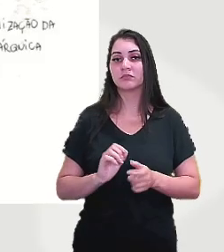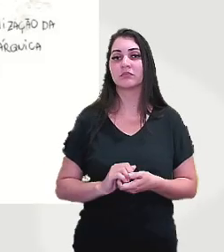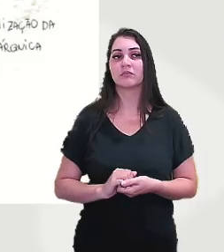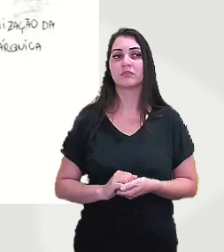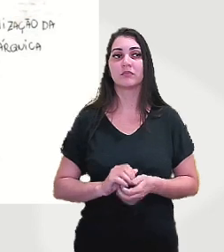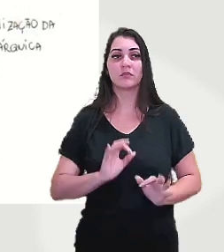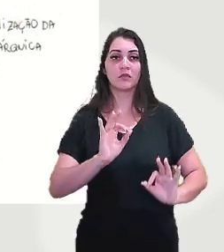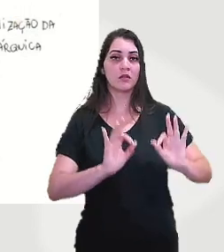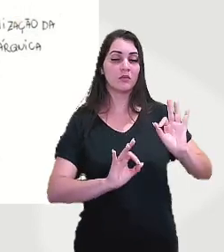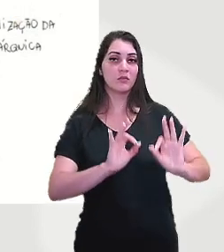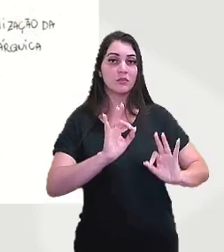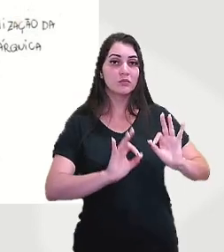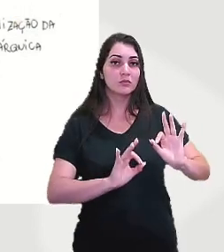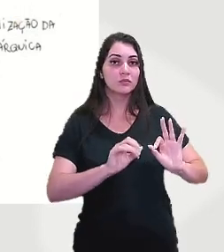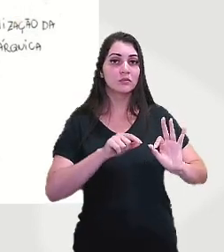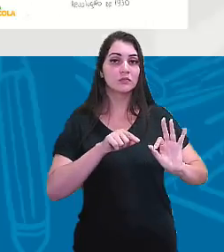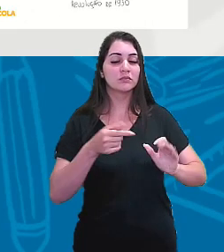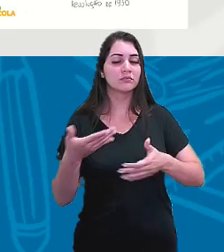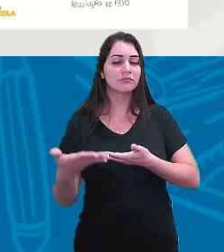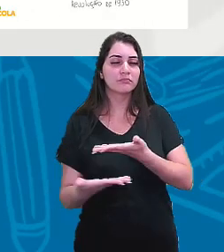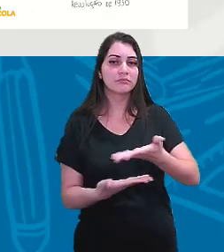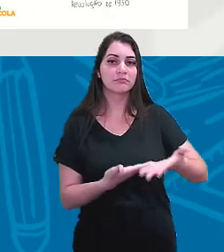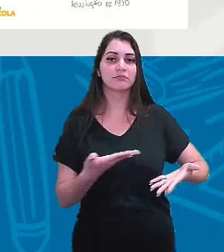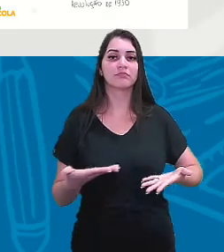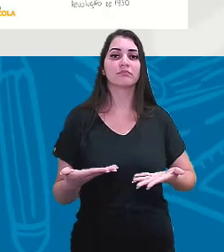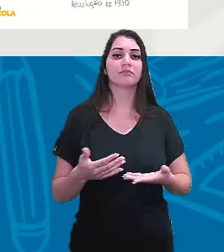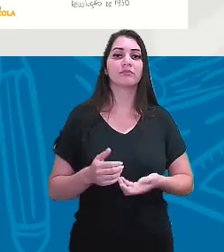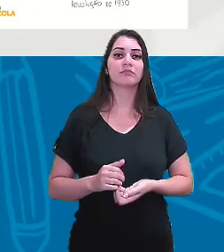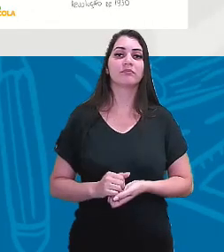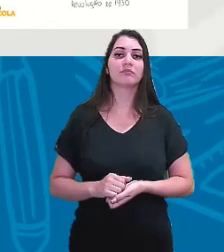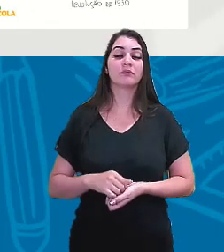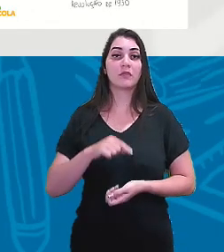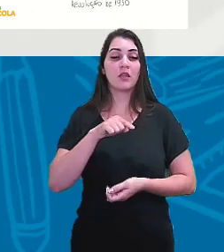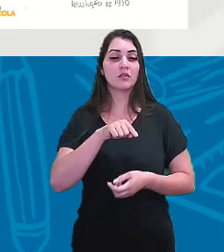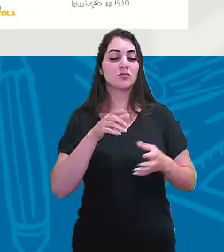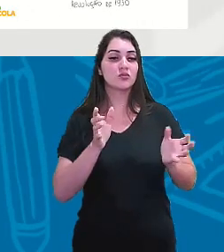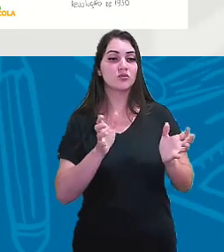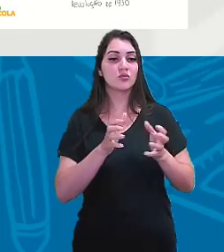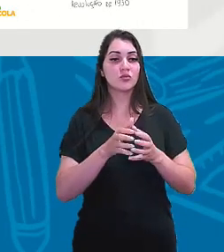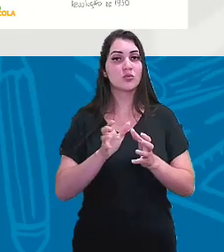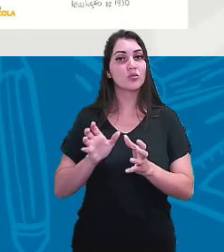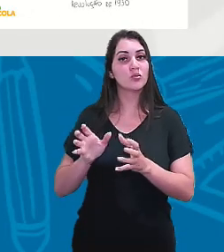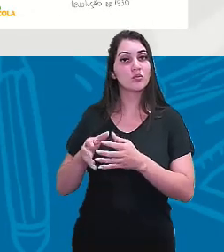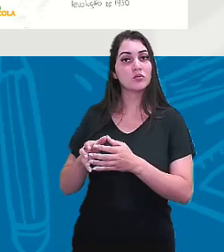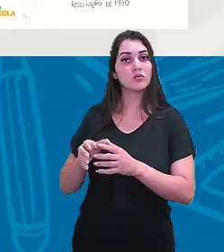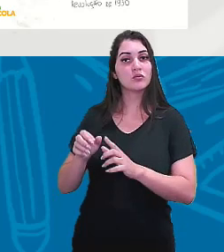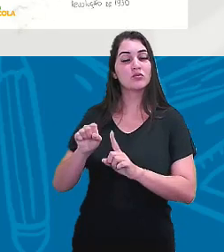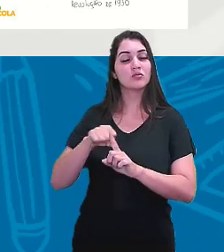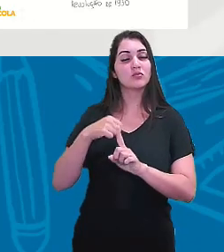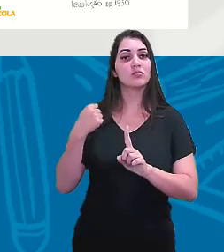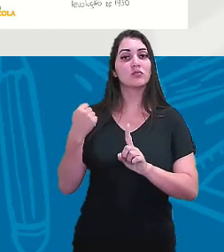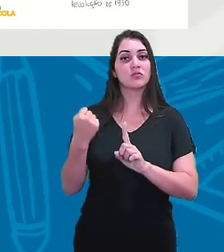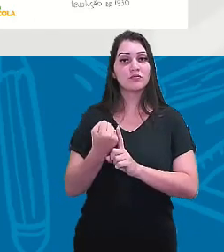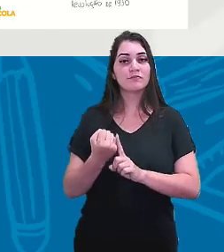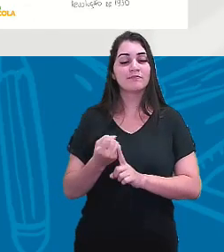uma organização com relação a esses grupos sociais emergentes que